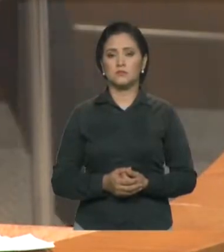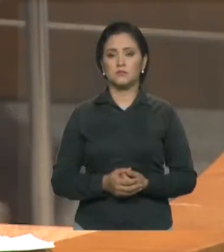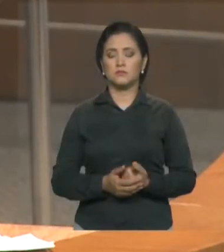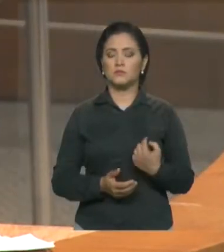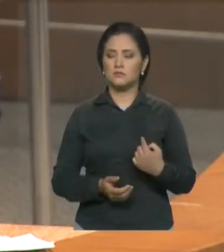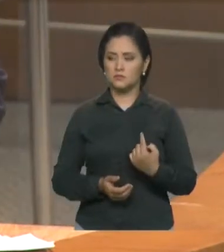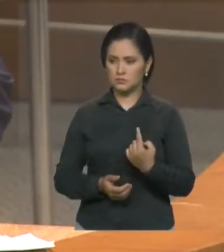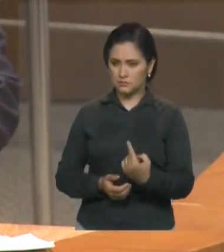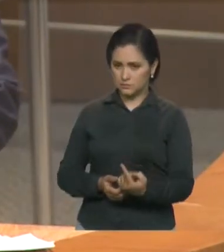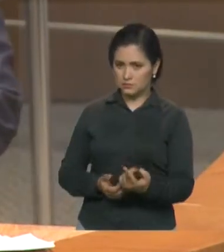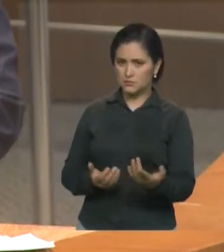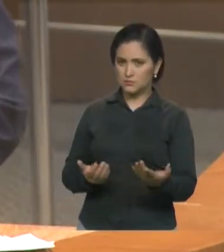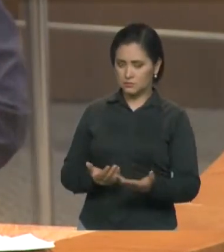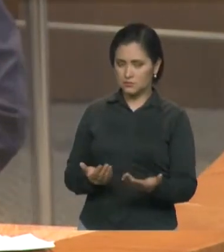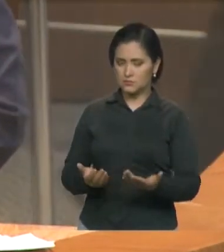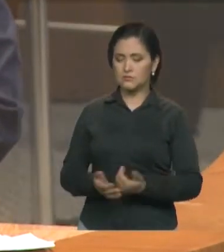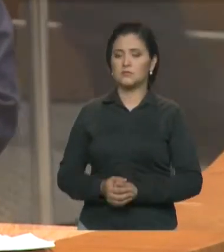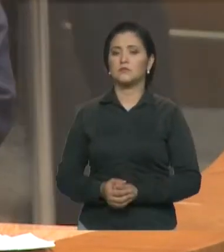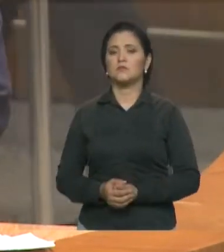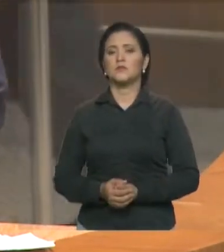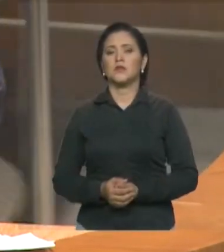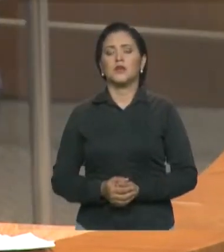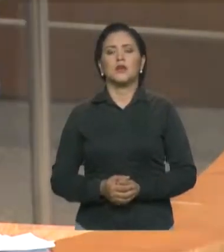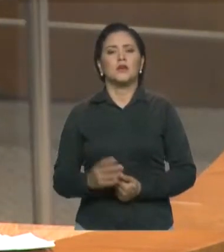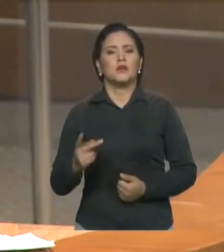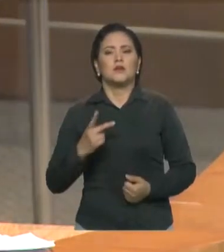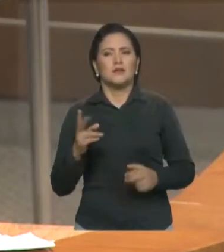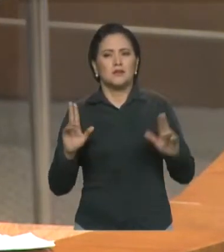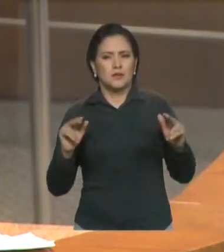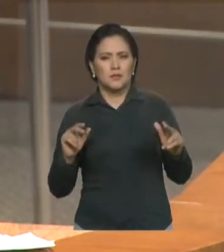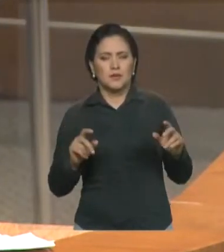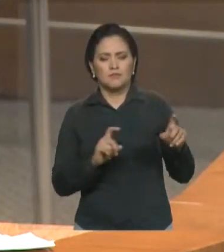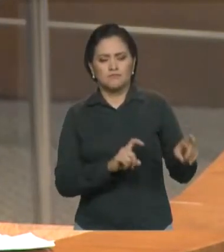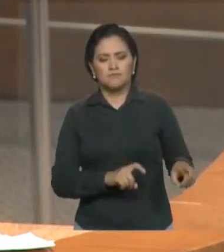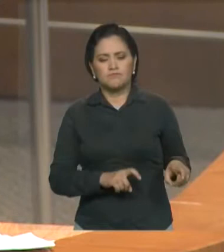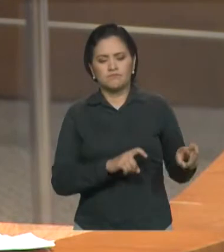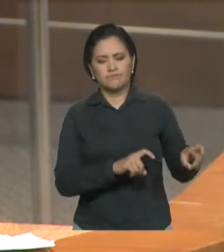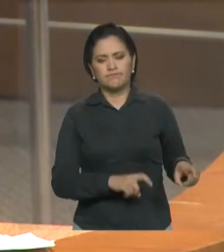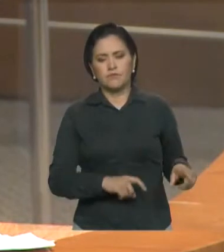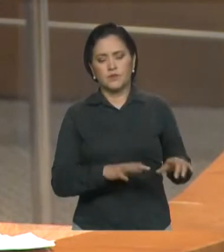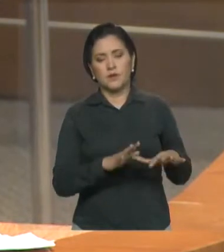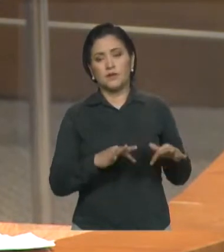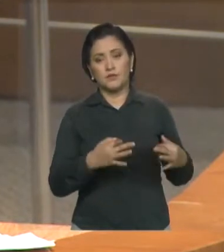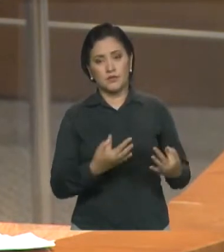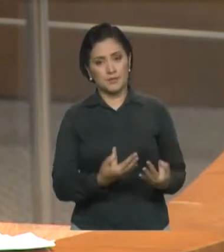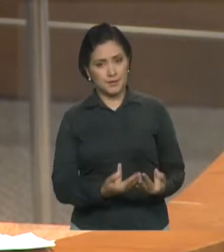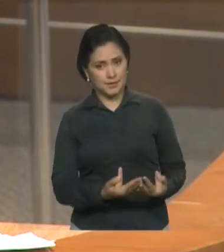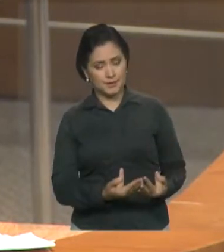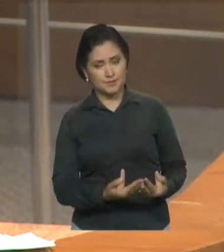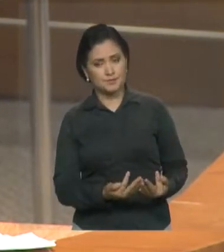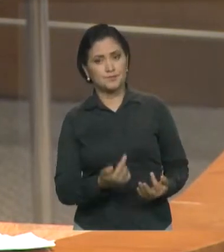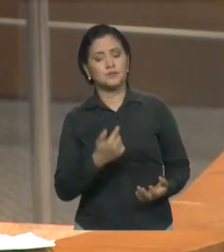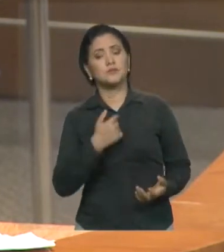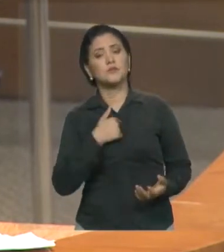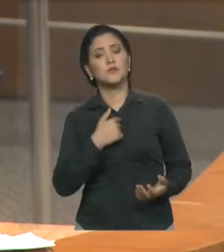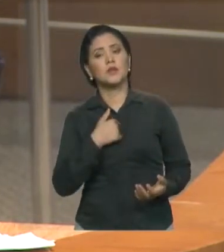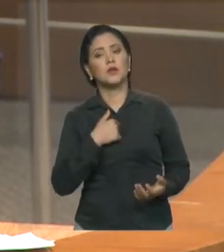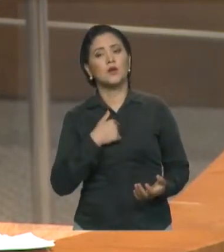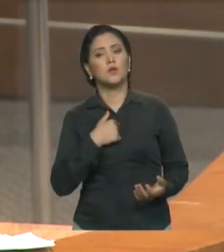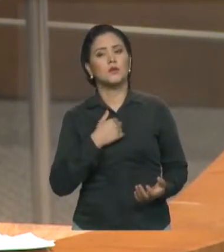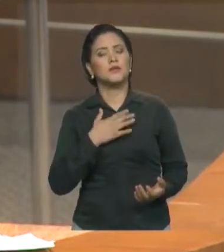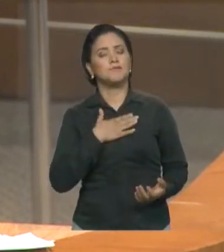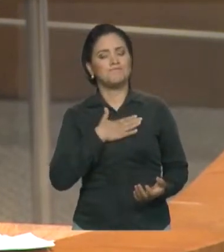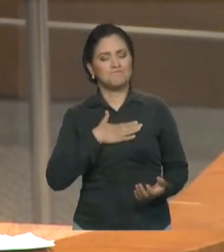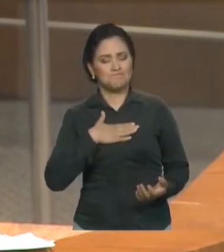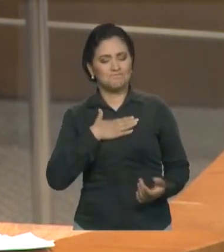Neto, falar um pouco sobre a agricultura familiar. Eu tive a felicidade de ser o primeiro secretário de Estado da Agricultura Familiar